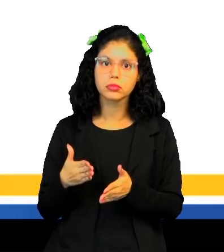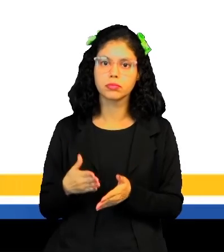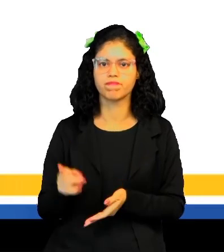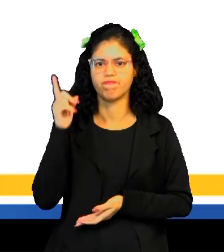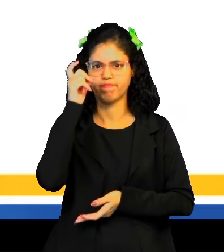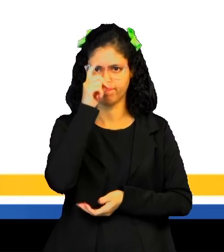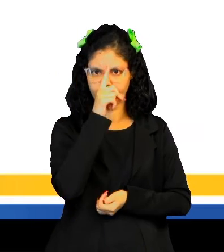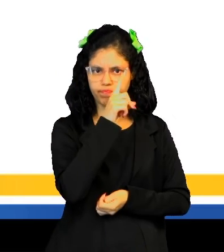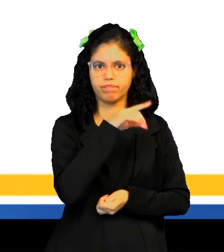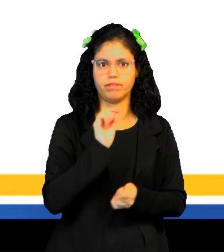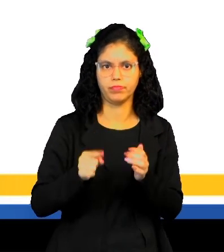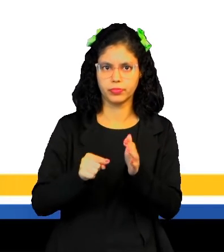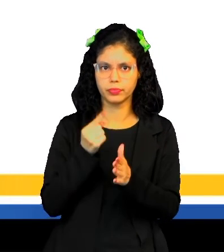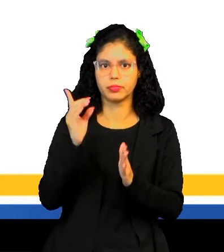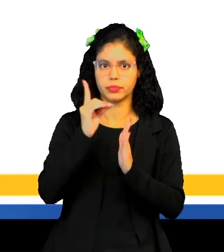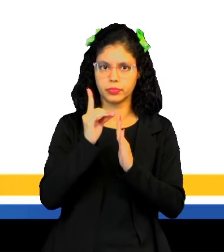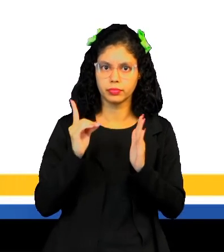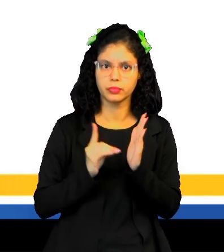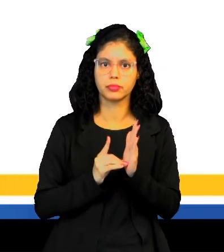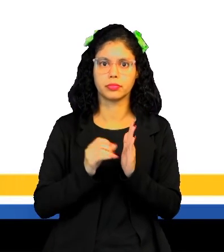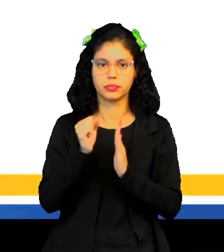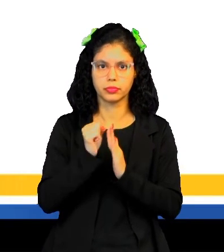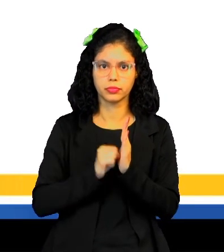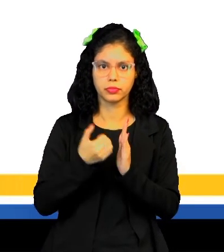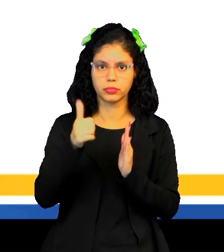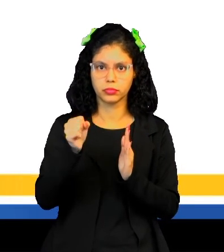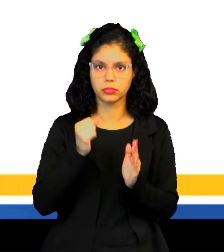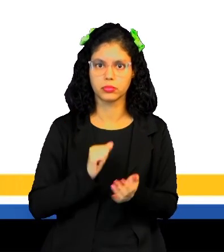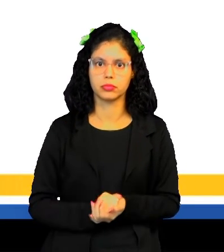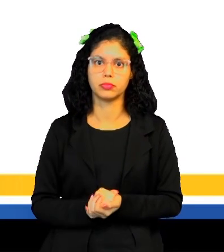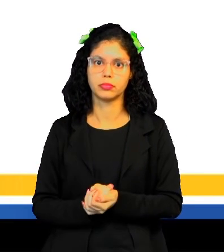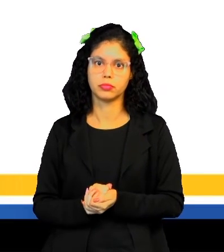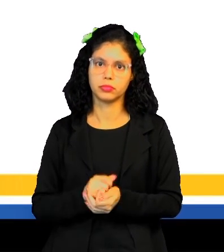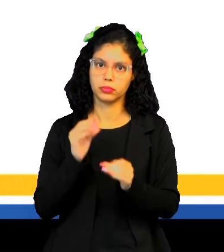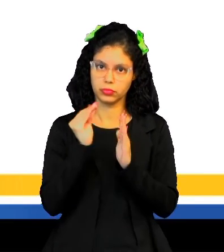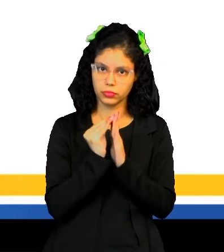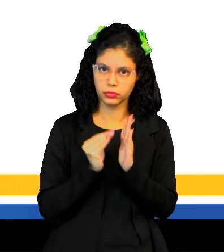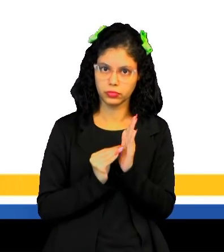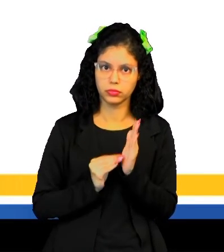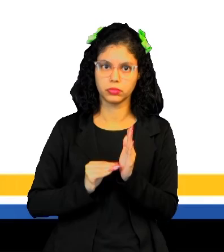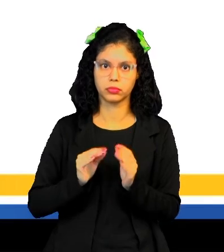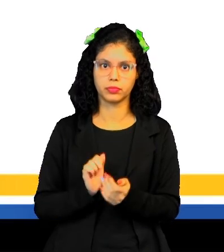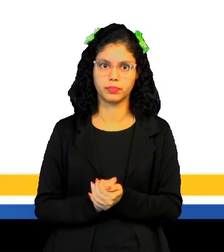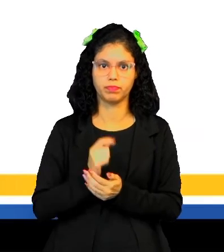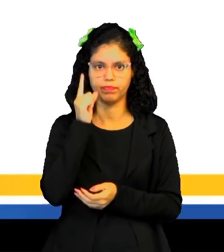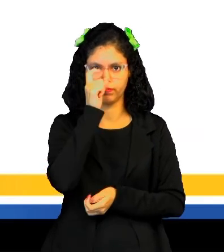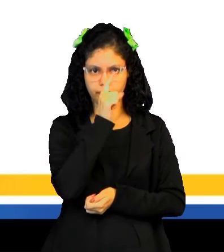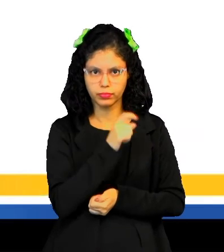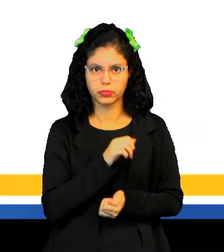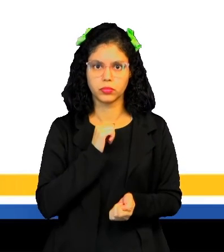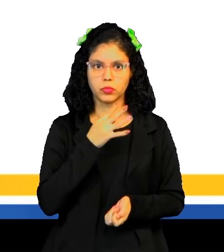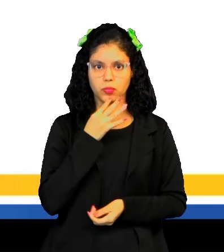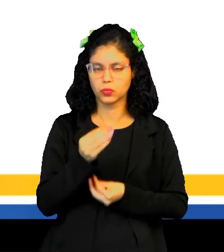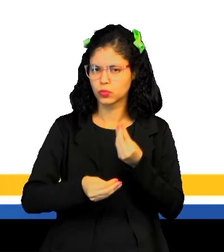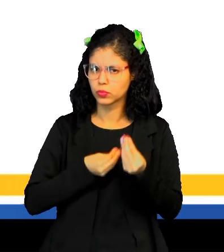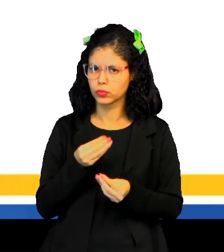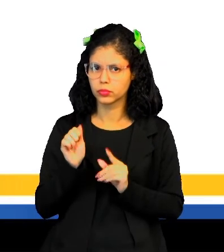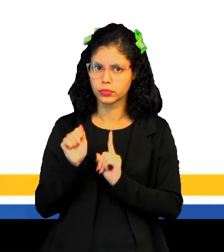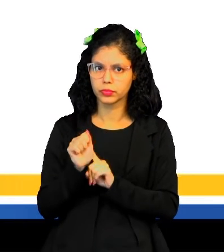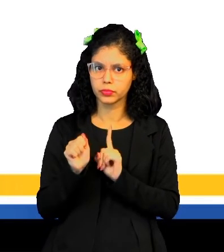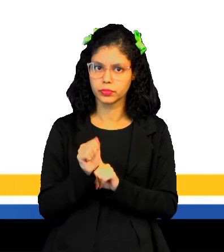tensa na primeira década do século XVIII. Fato que deu origem a um confronto sangrento, conhecido como